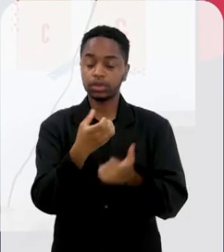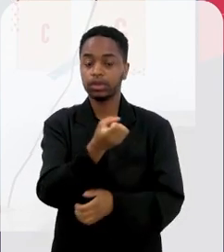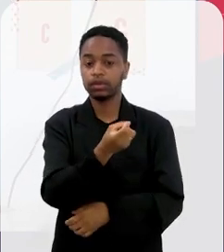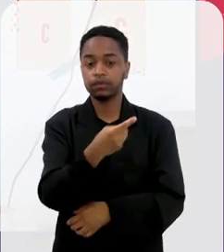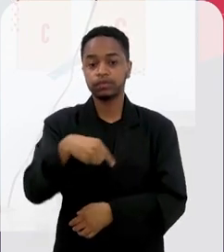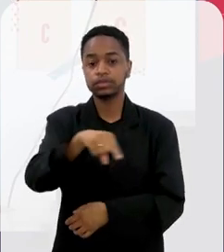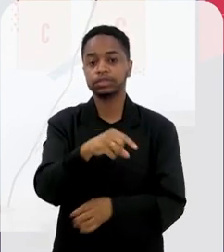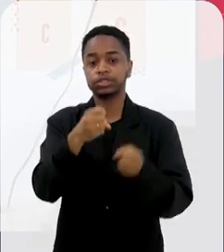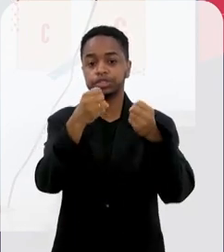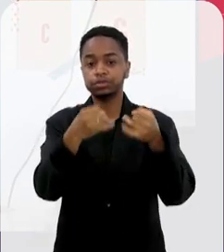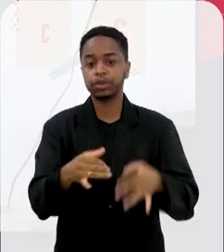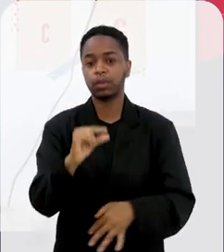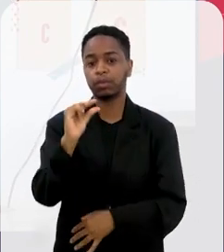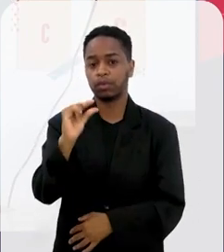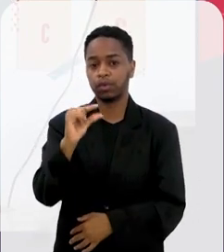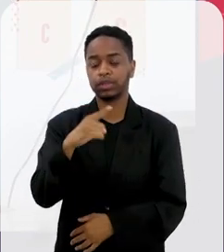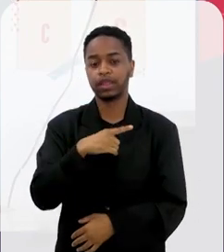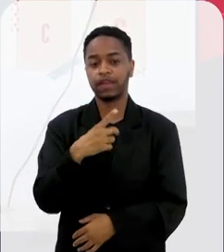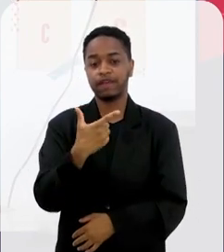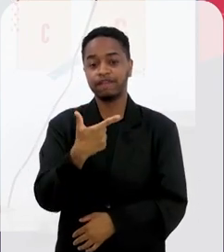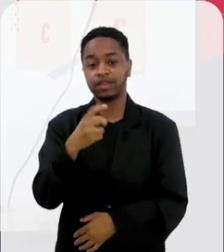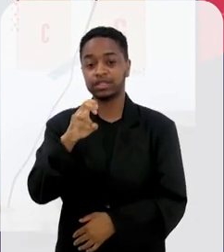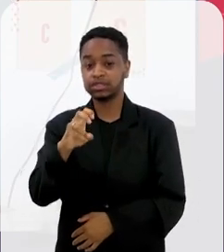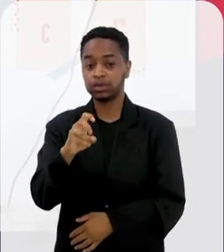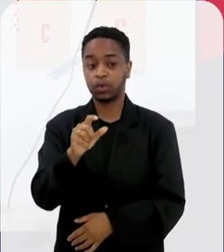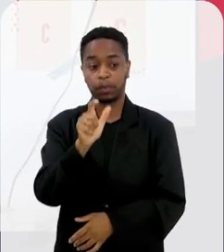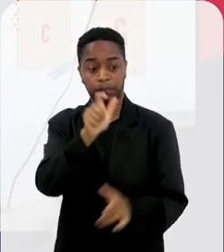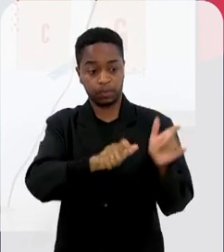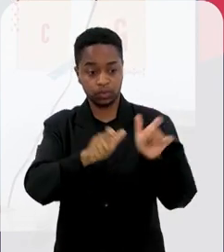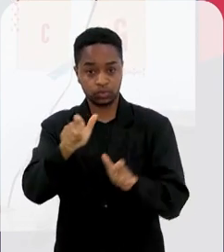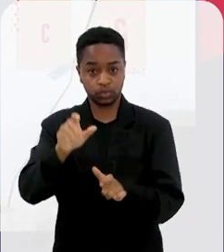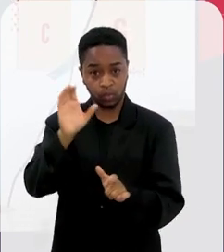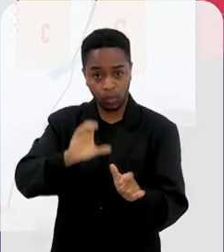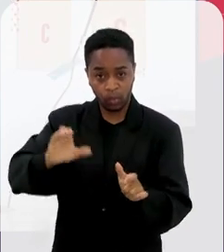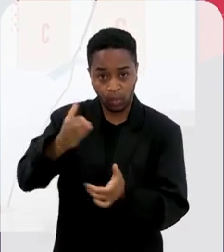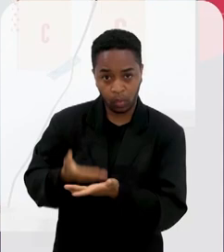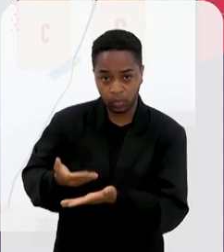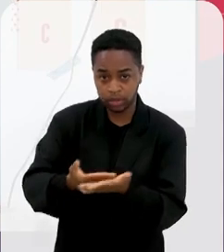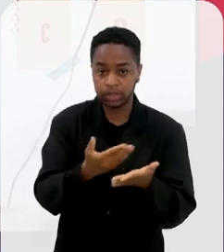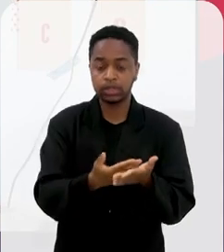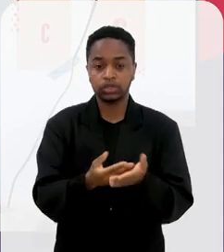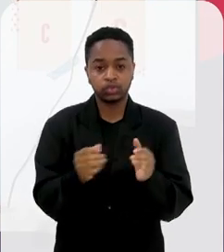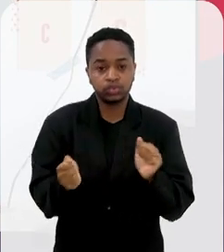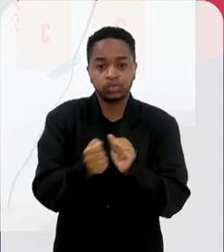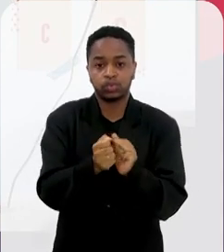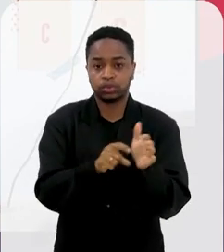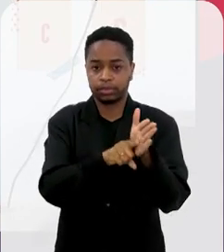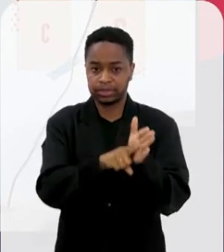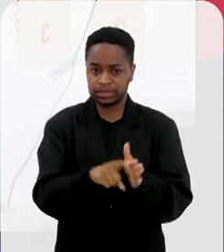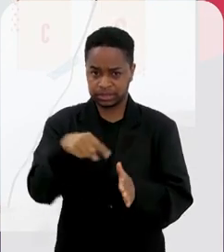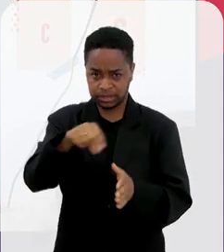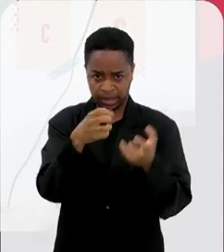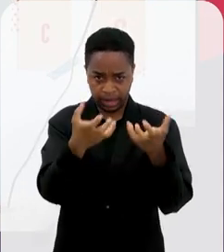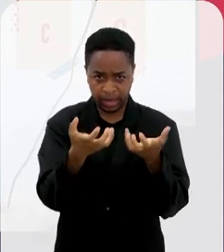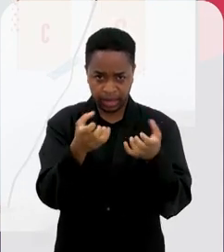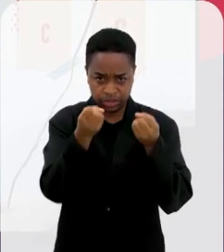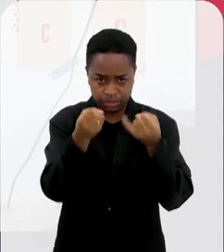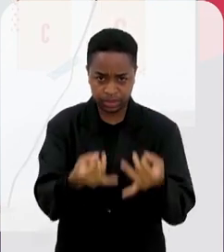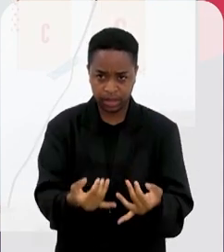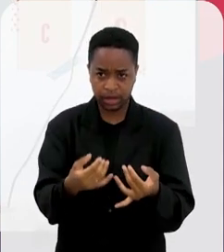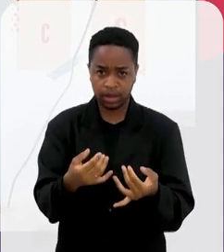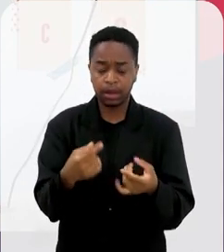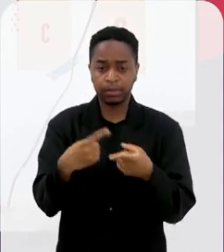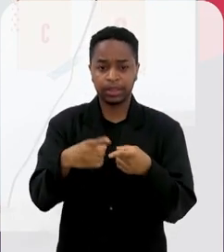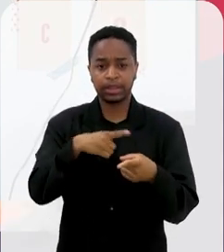queria que vocês falassem um pouquinho que foram 25 cientistas envolvidos nessa pesquisa. Vocês querem falar um